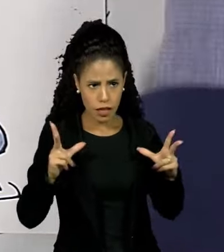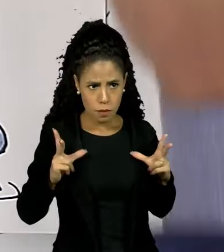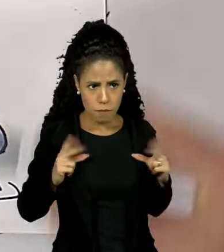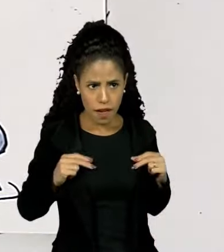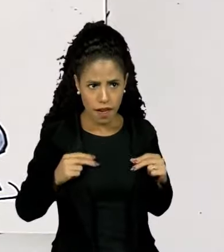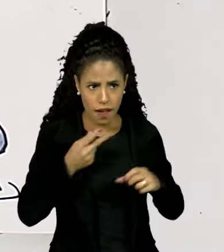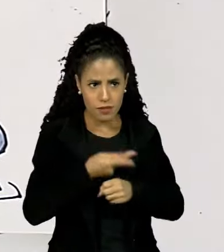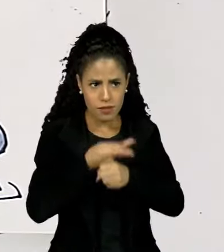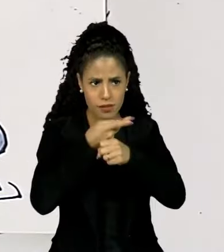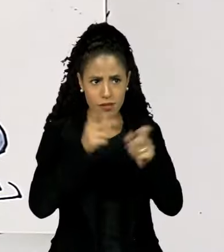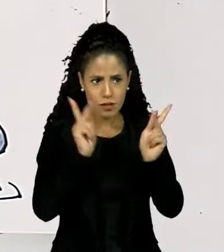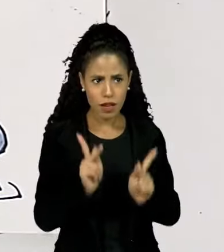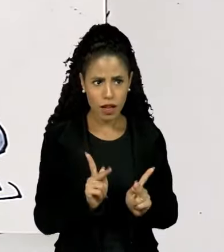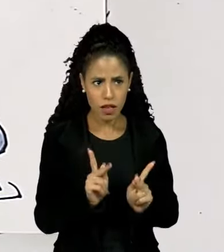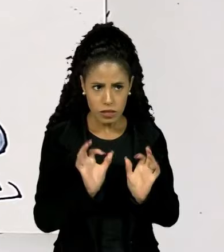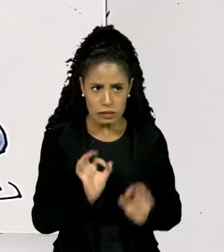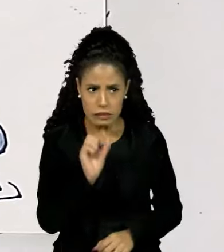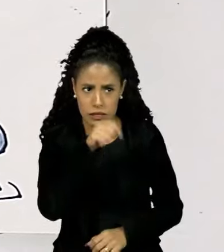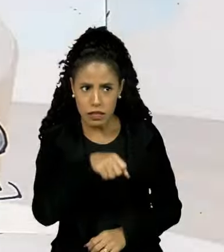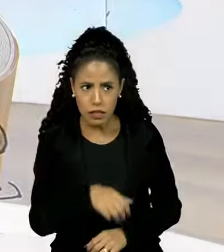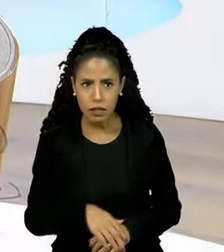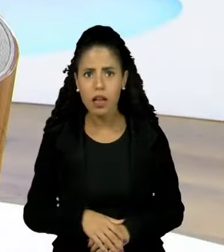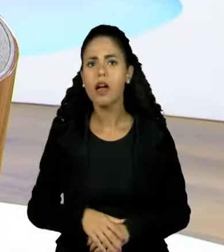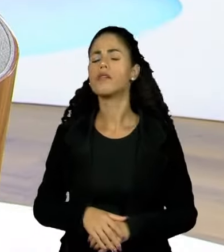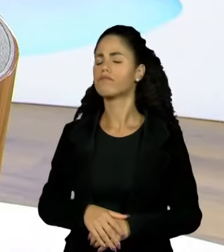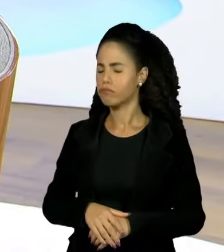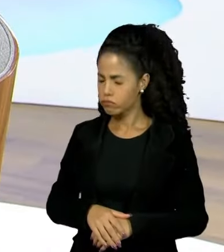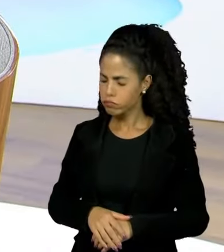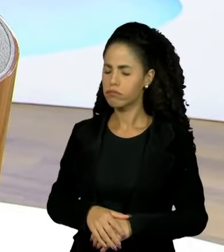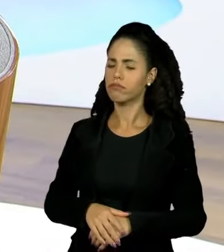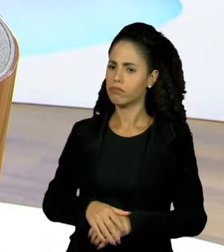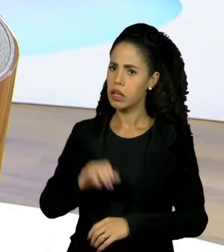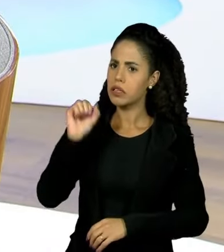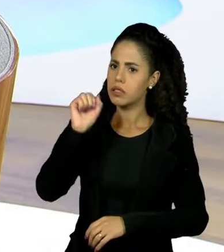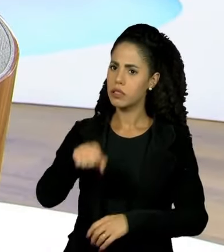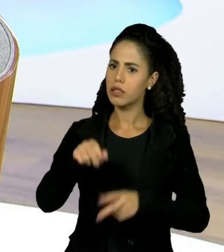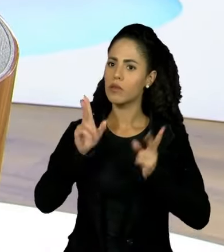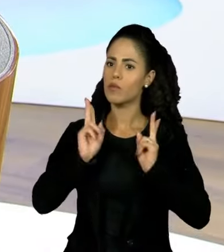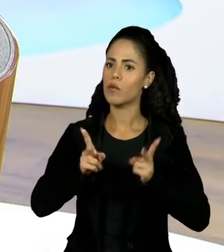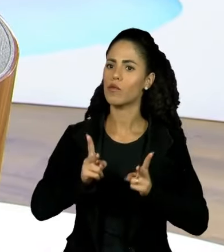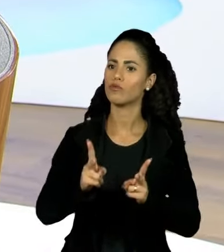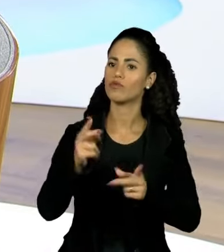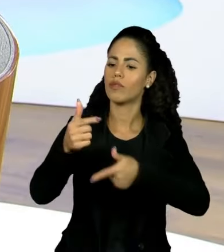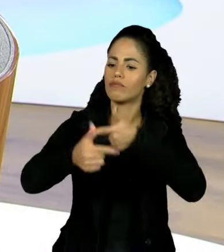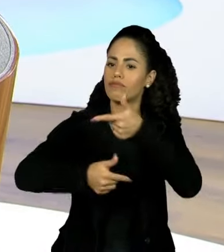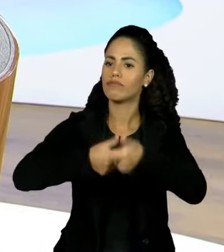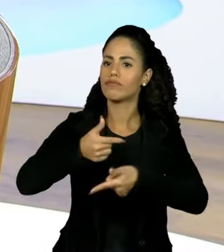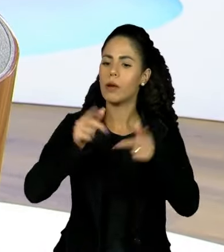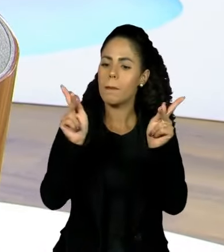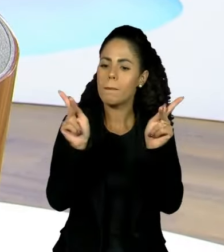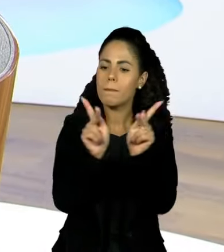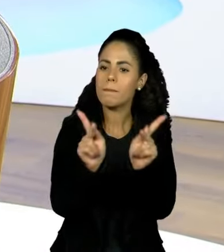É, o Nobel da Base. Ficar para continuar... Ficar em paz da Terra. tem Ficar E com a gente que Obrigado.